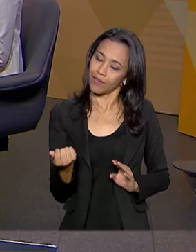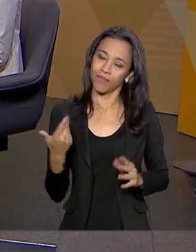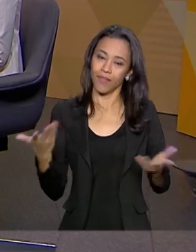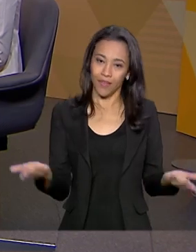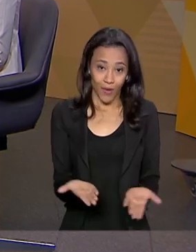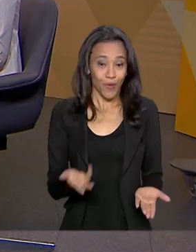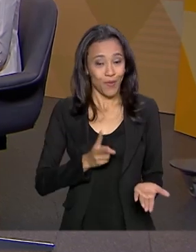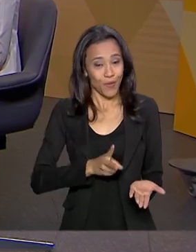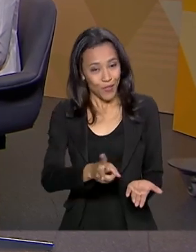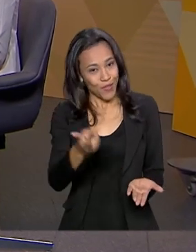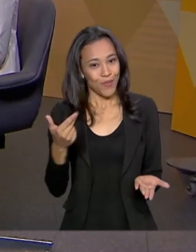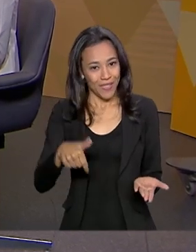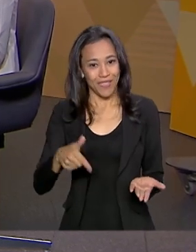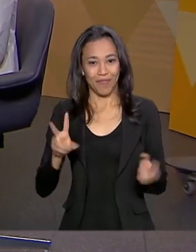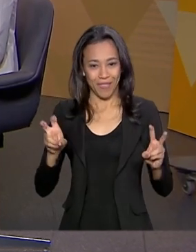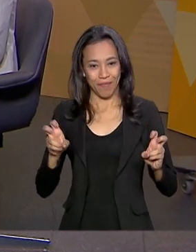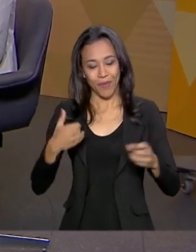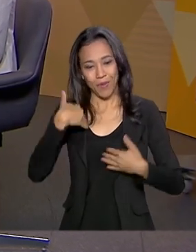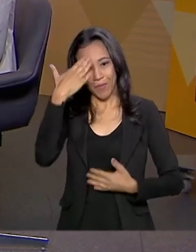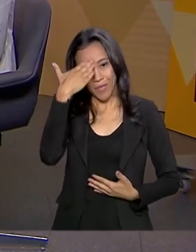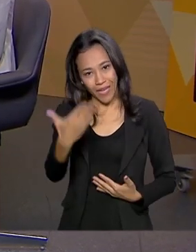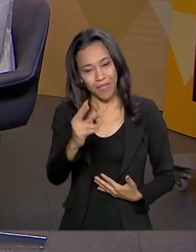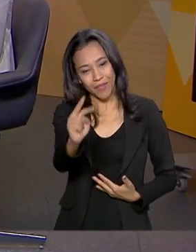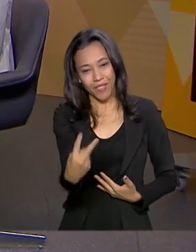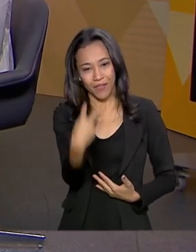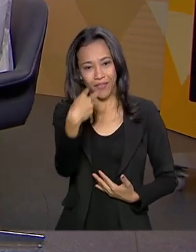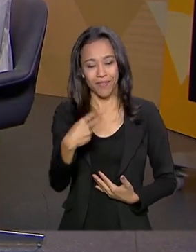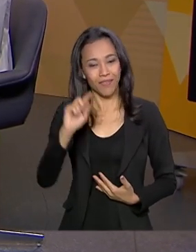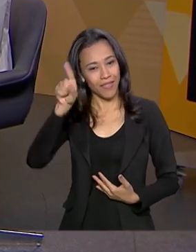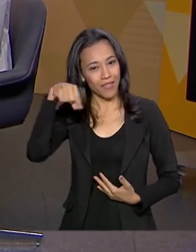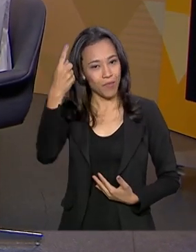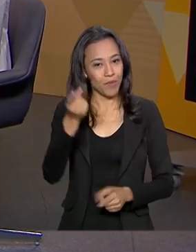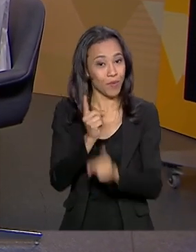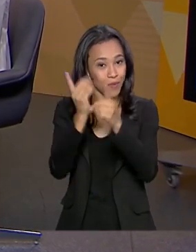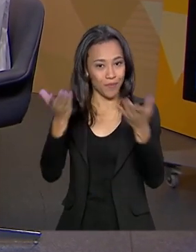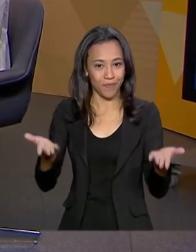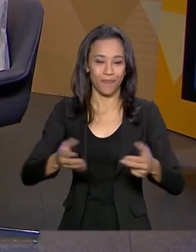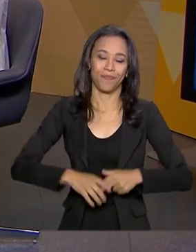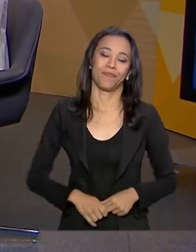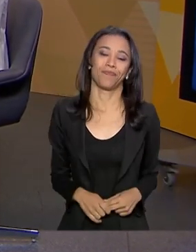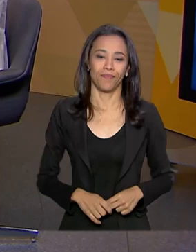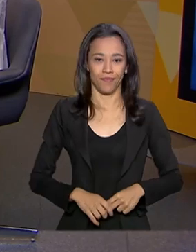Brasil continua em pauta aqui na TV Brasil. Obrigado pela companhia e até o próximo programa.